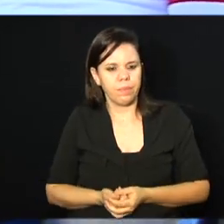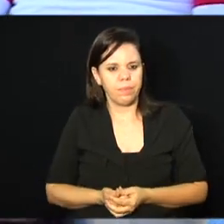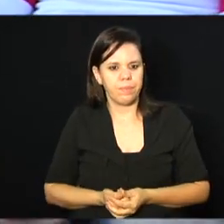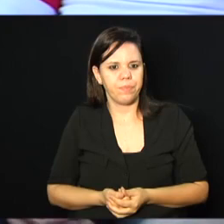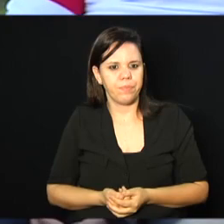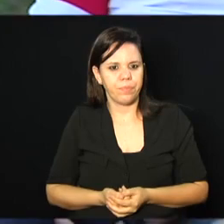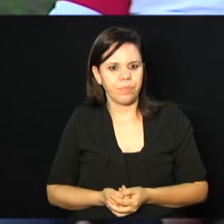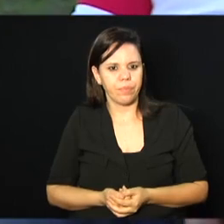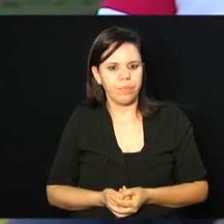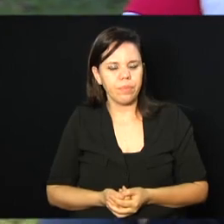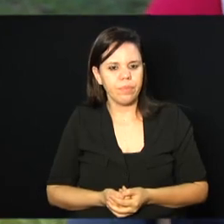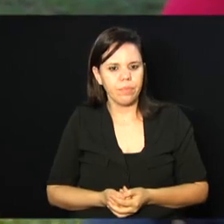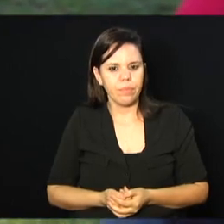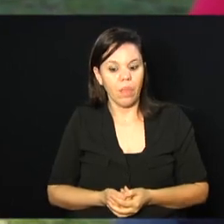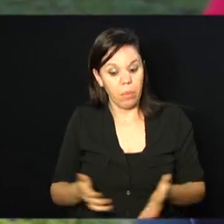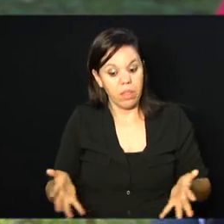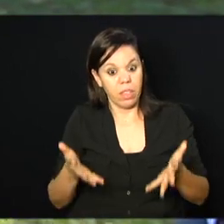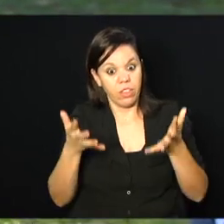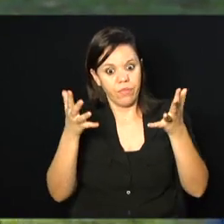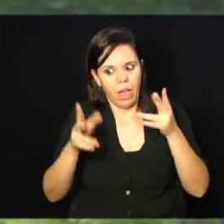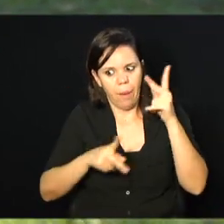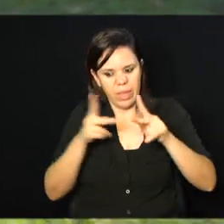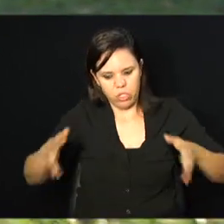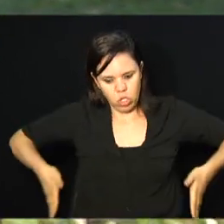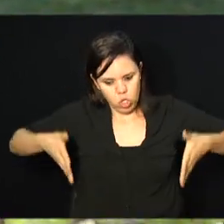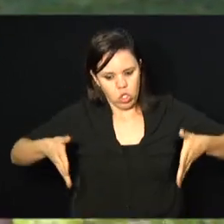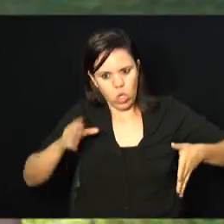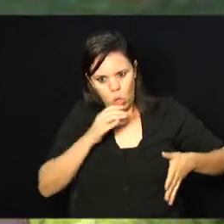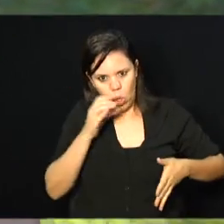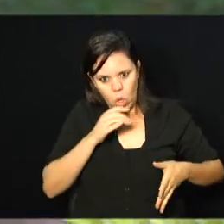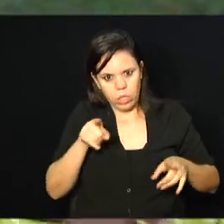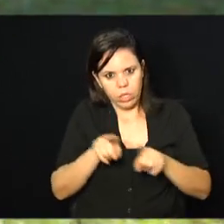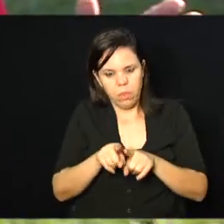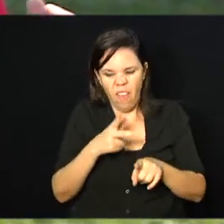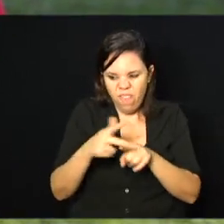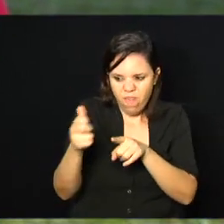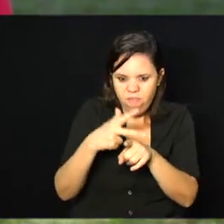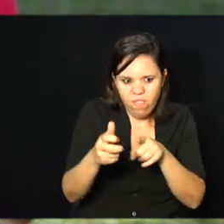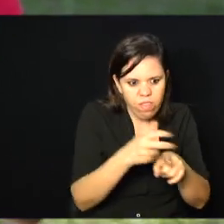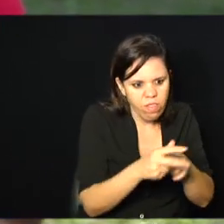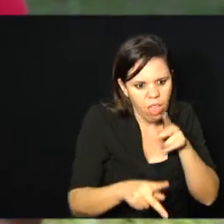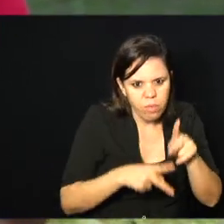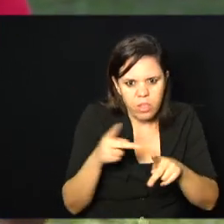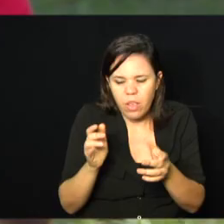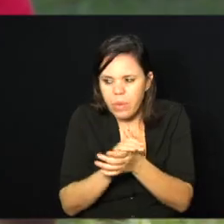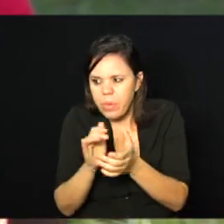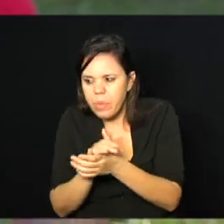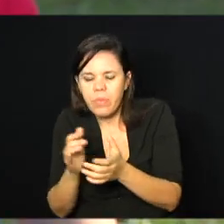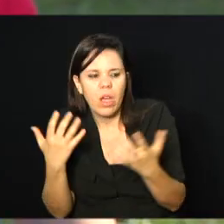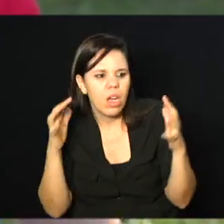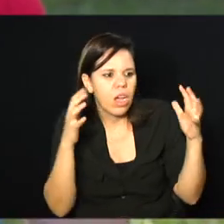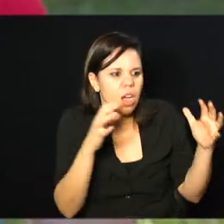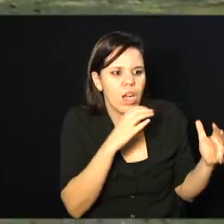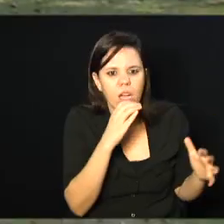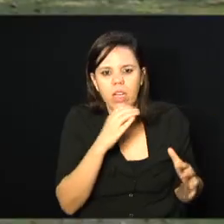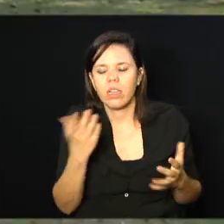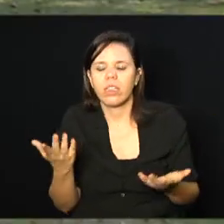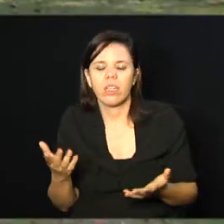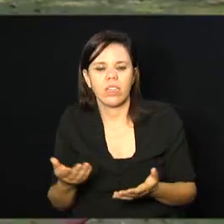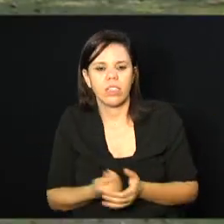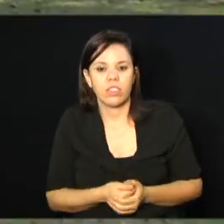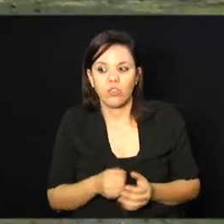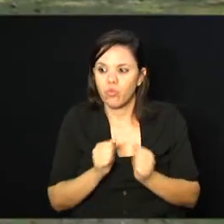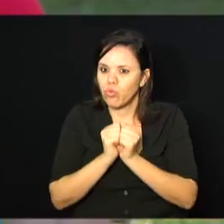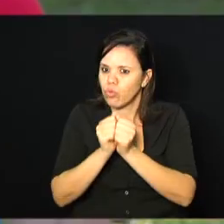para incentivar quem está correndo, né? E a gente está passando e as pessoas que correm, aí, começa a bater palma. Todo